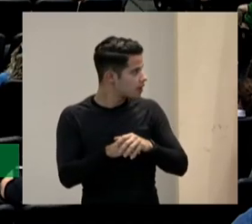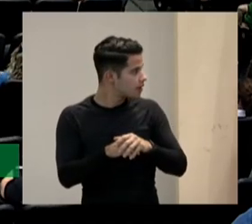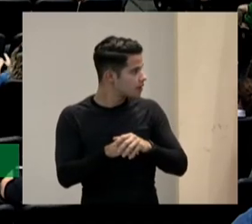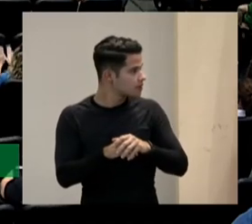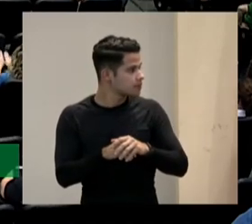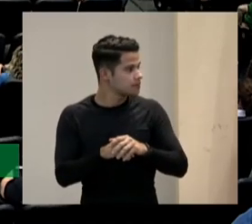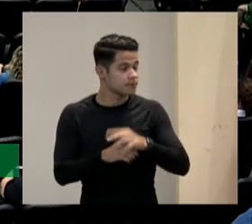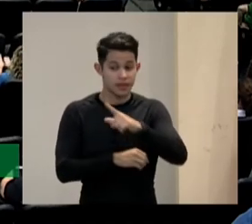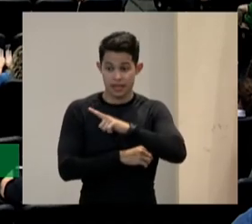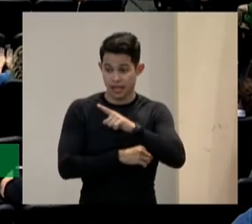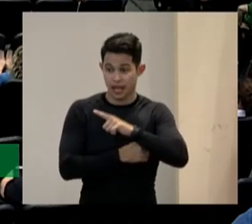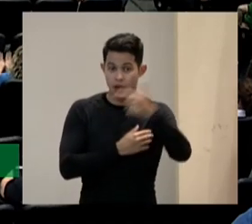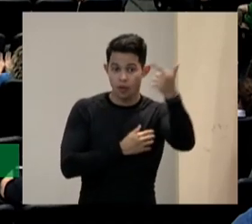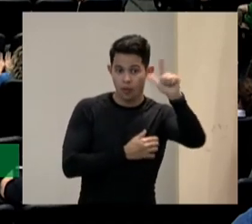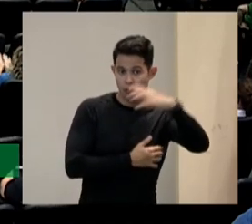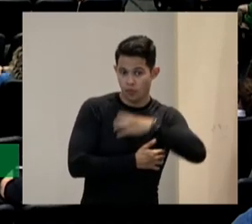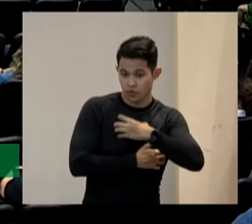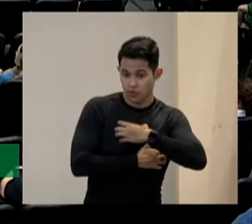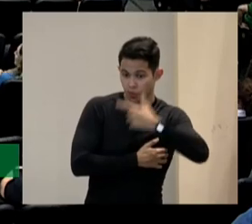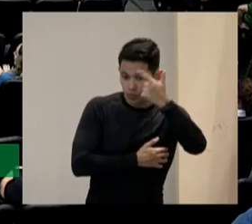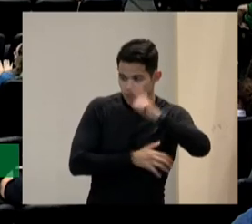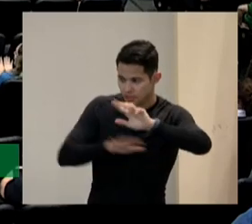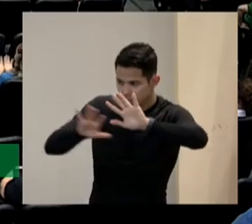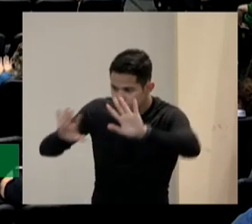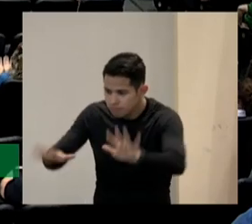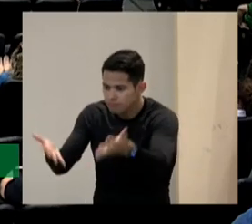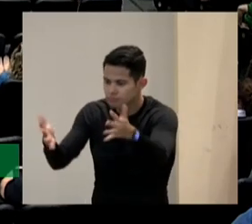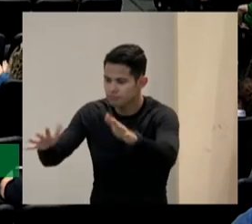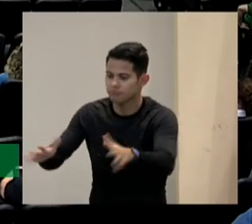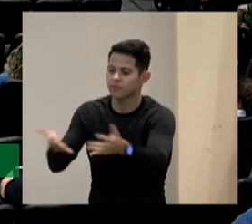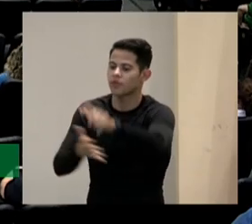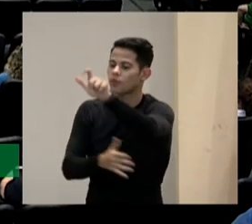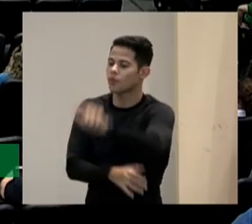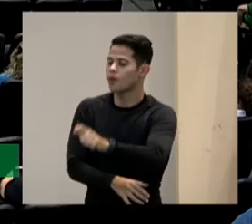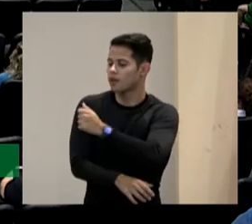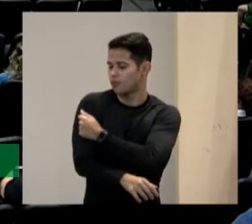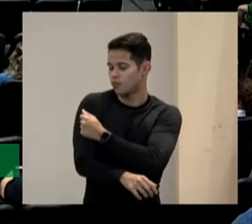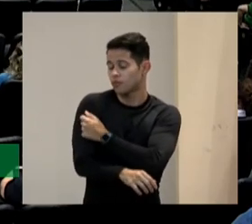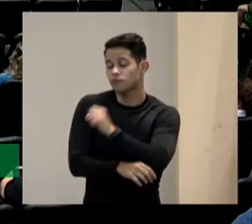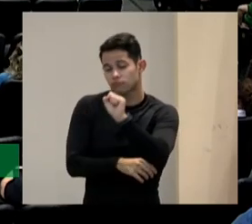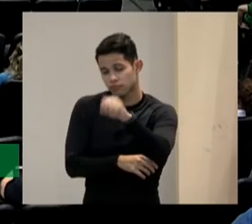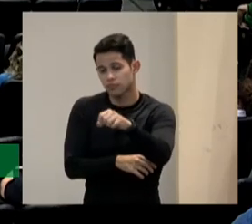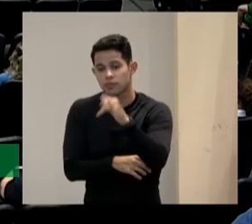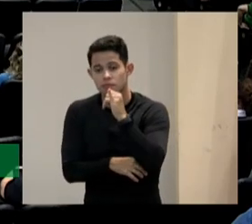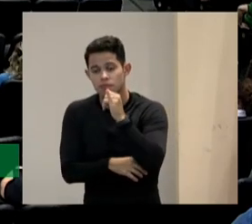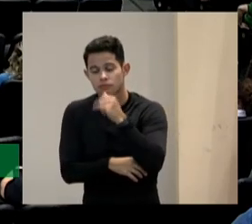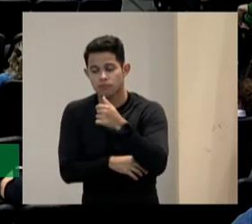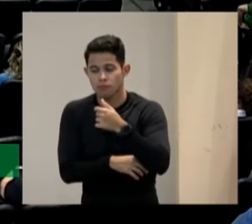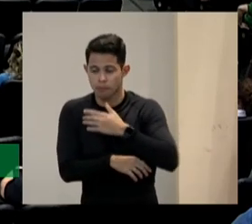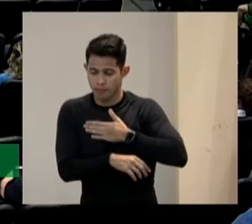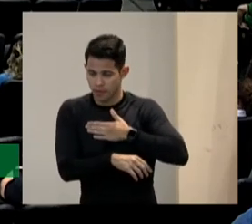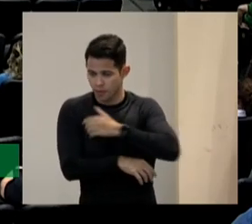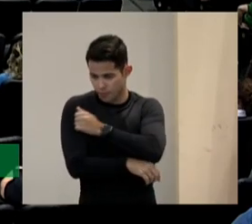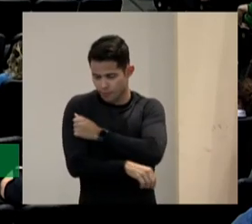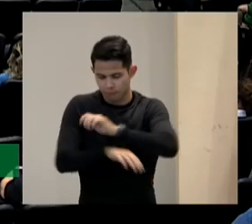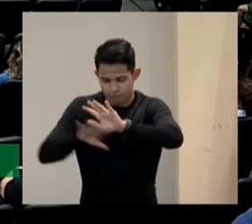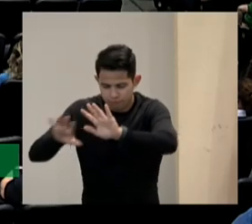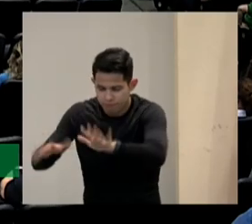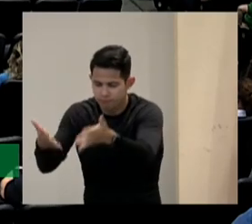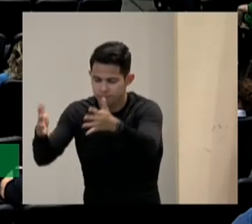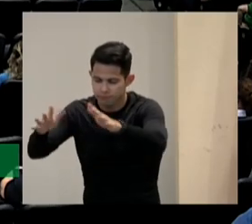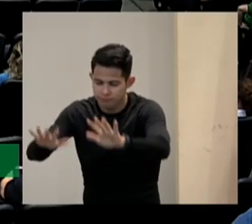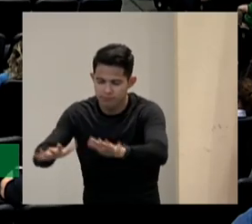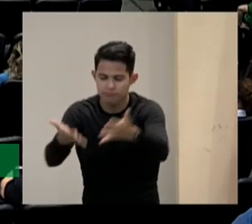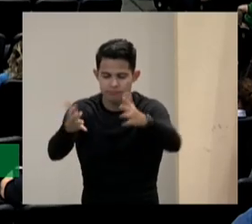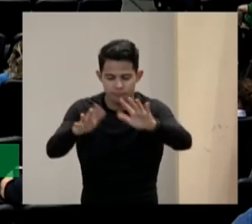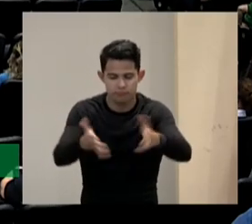fazer mais motivação sim tenho eu posso motivar mais aos meus alunos posso motivar com